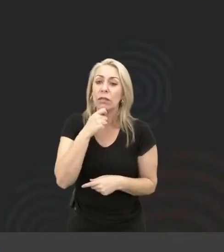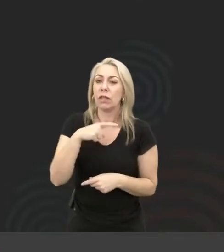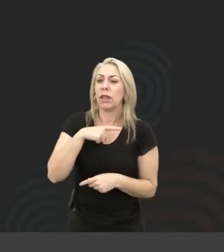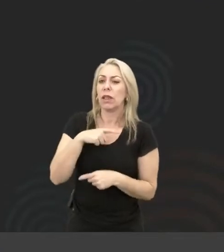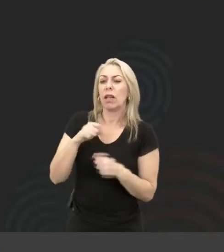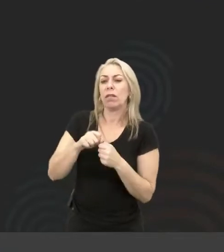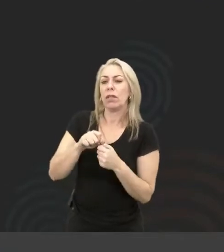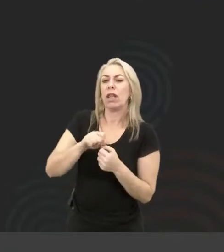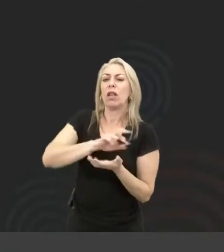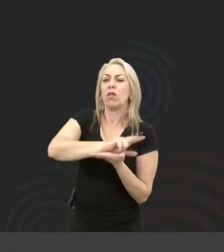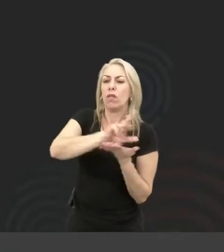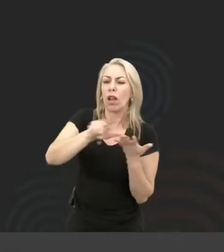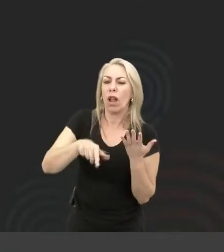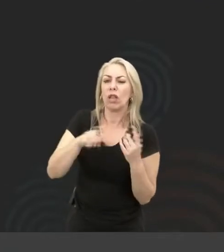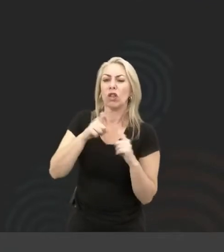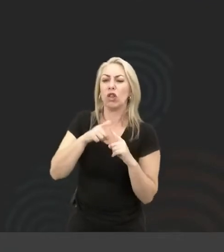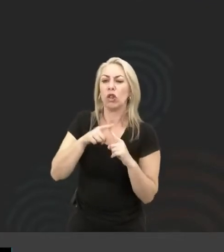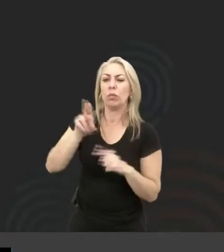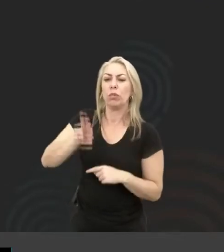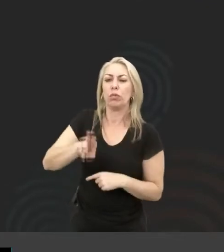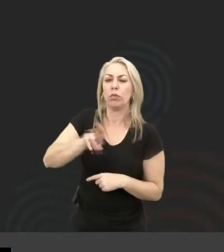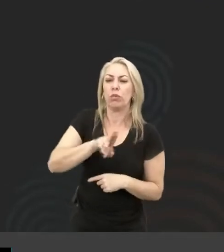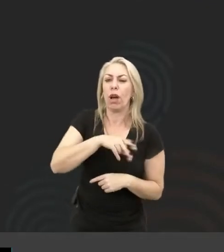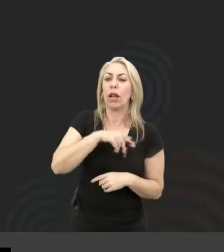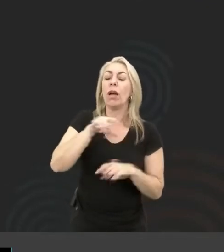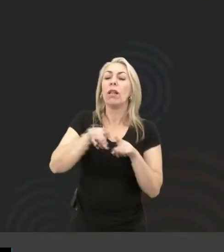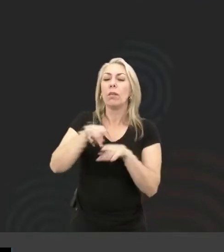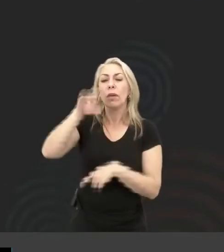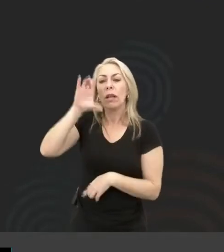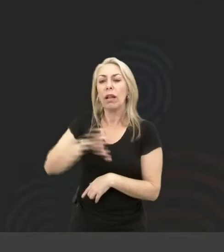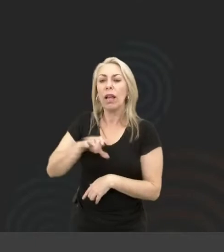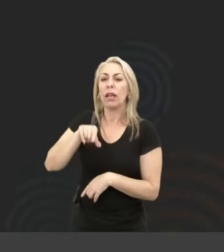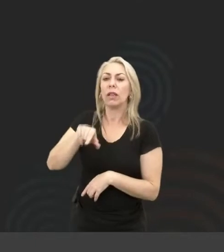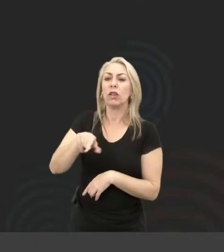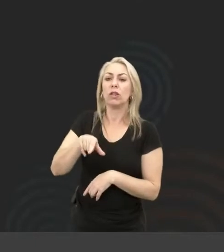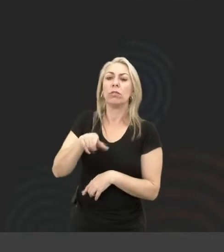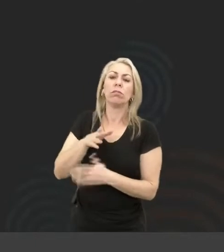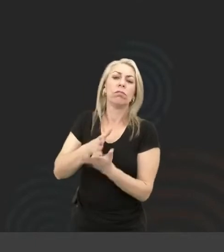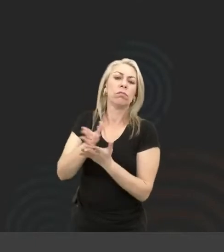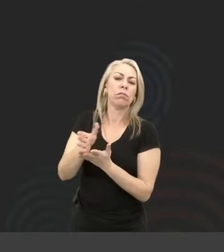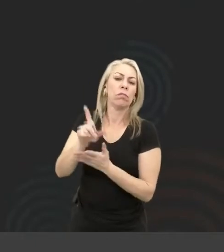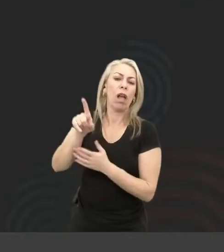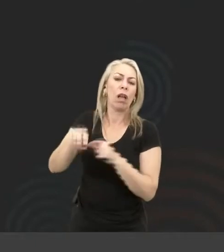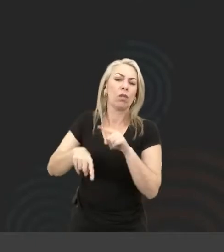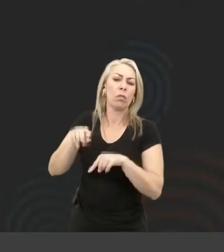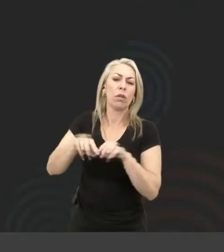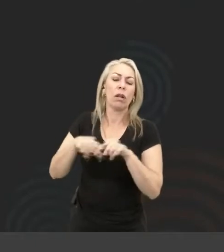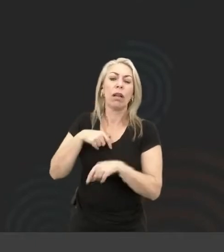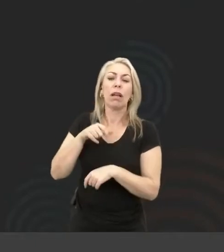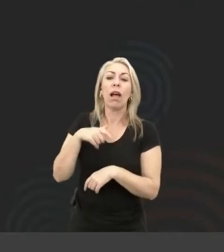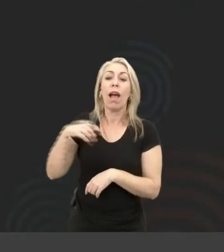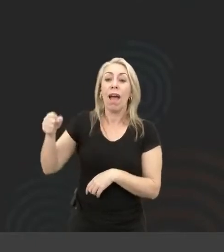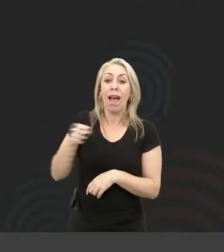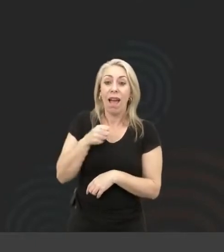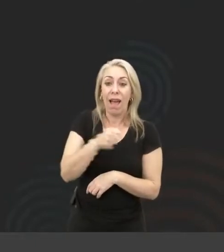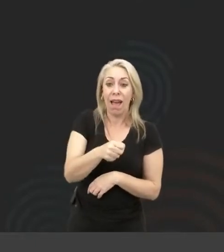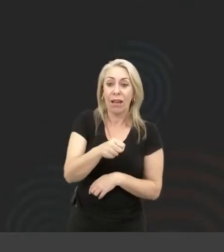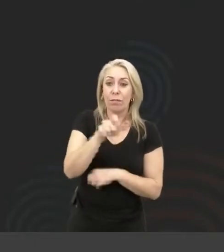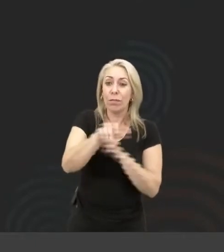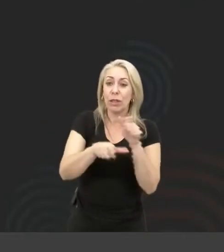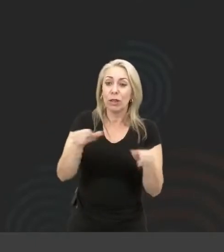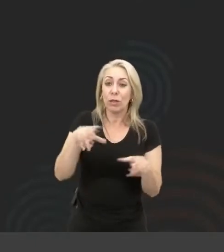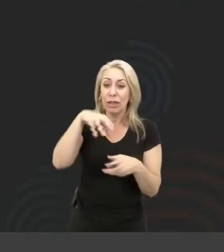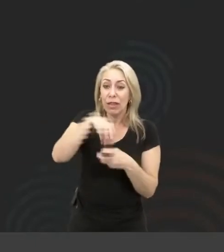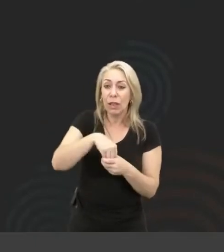fazer com diversos tipos de usuários, né? De clientes, daquele certo tipo de produto, ter pessoas ali dentro que têm